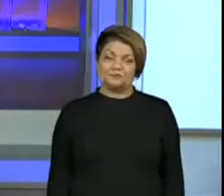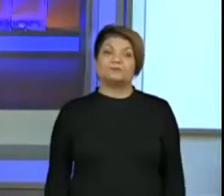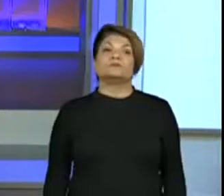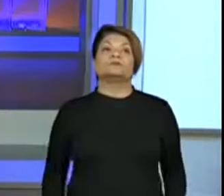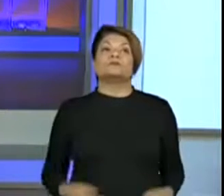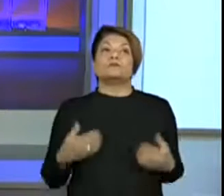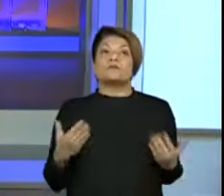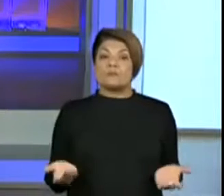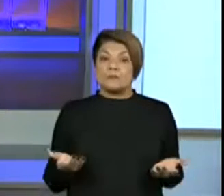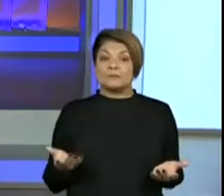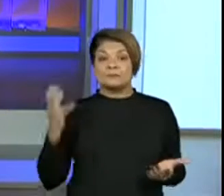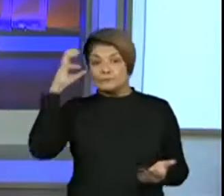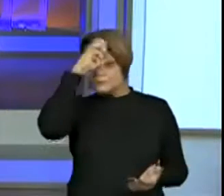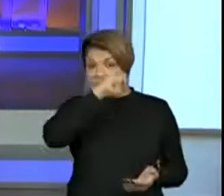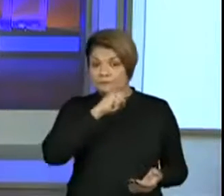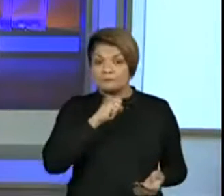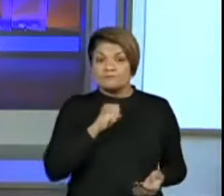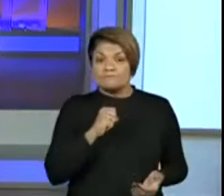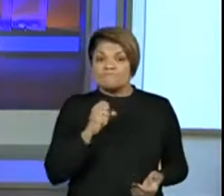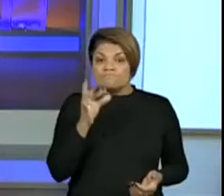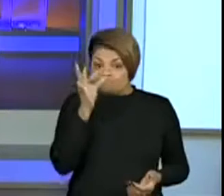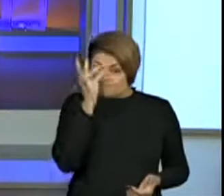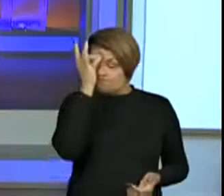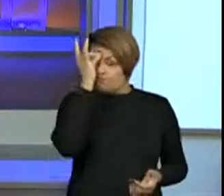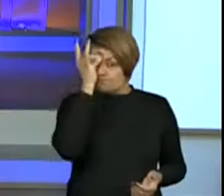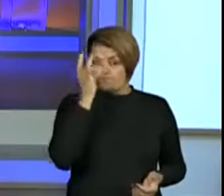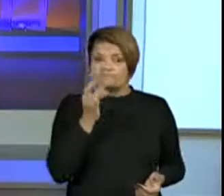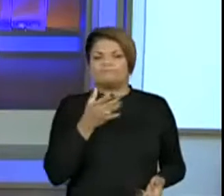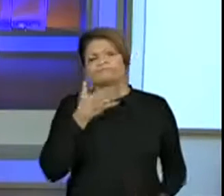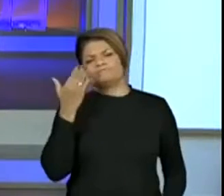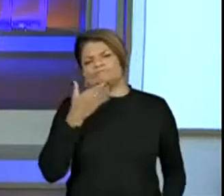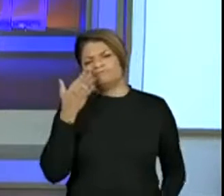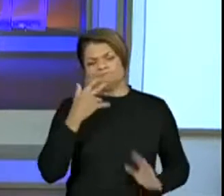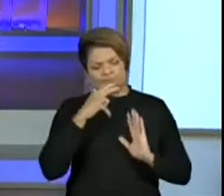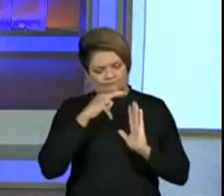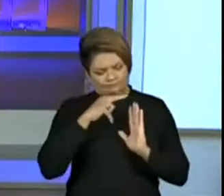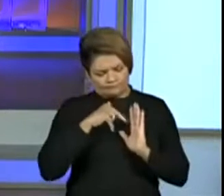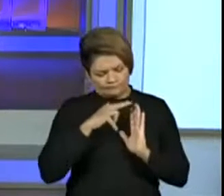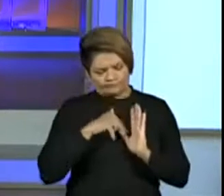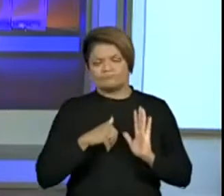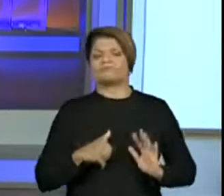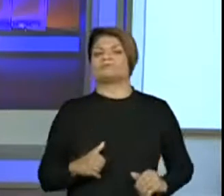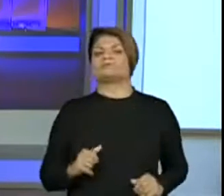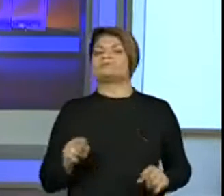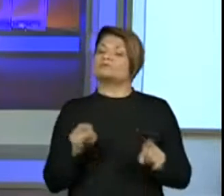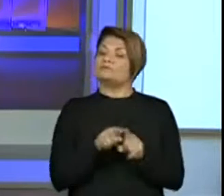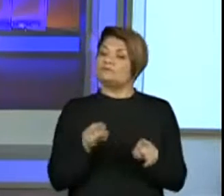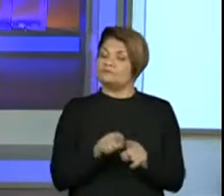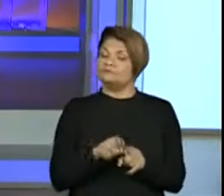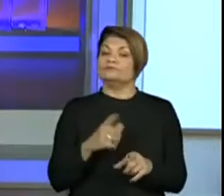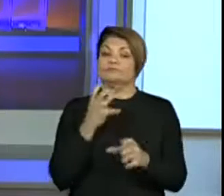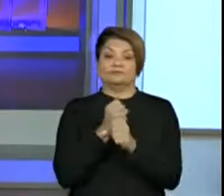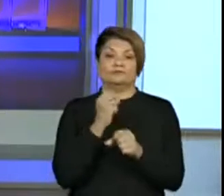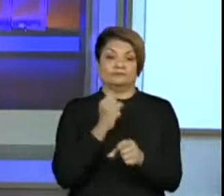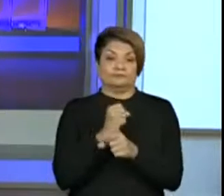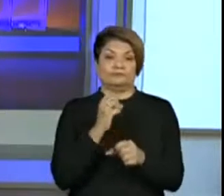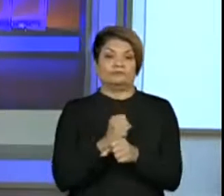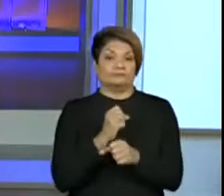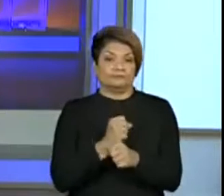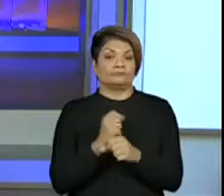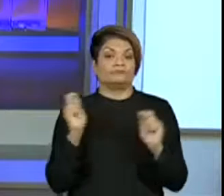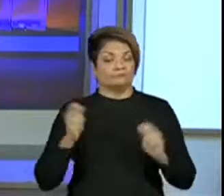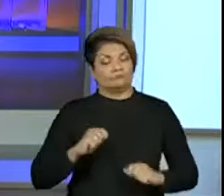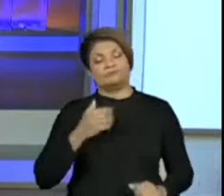E quando nós aprendemos a fazer isso, fica muito mais fácil a leitura. E inclusive também na hora de realizar cálculos, nós